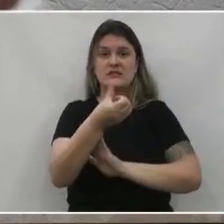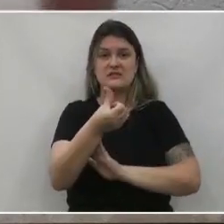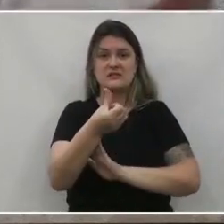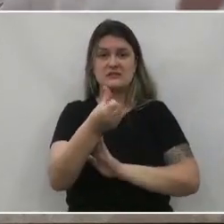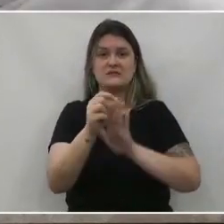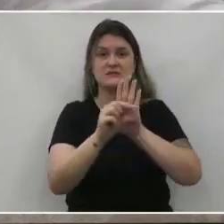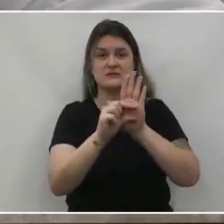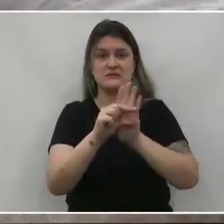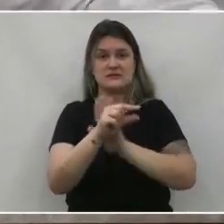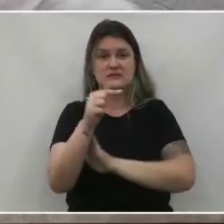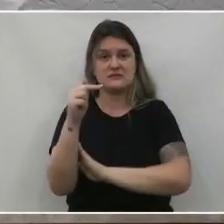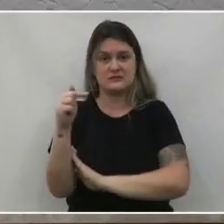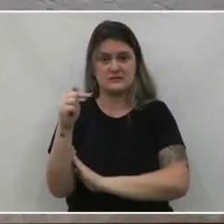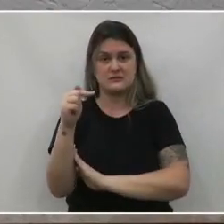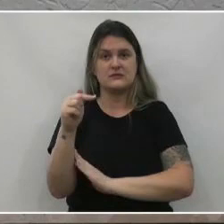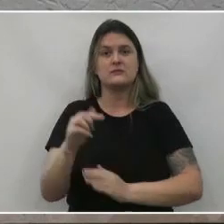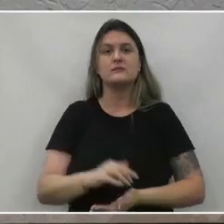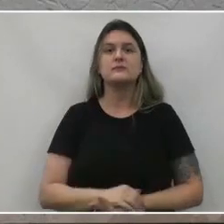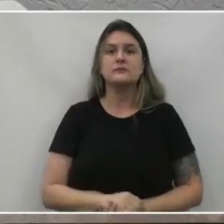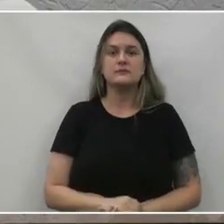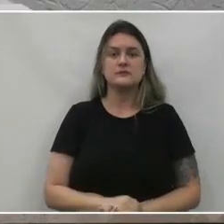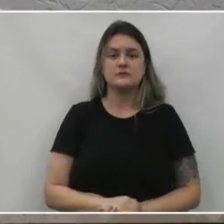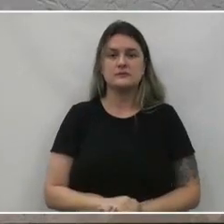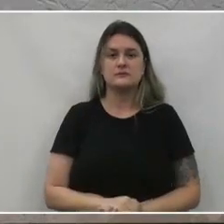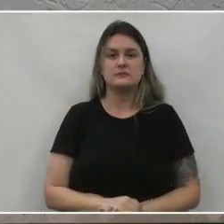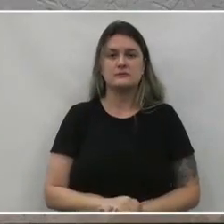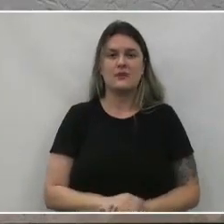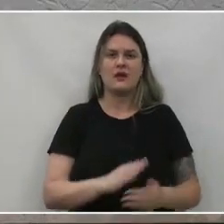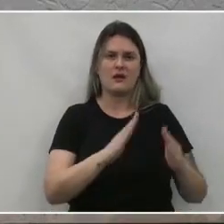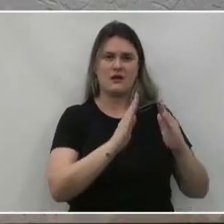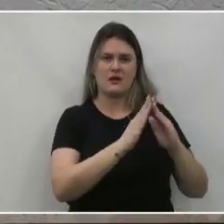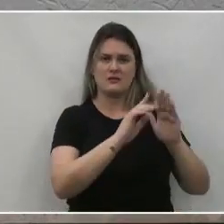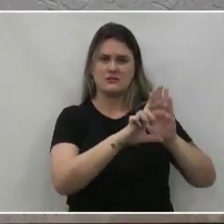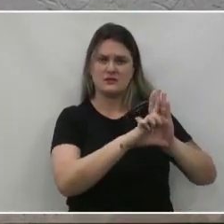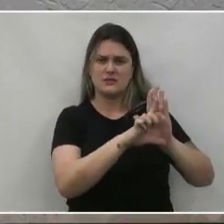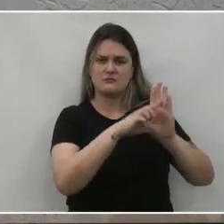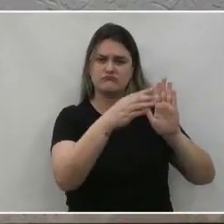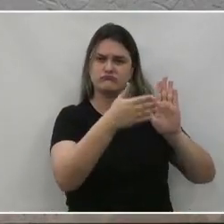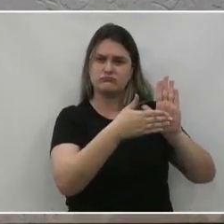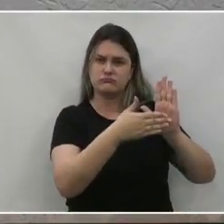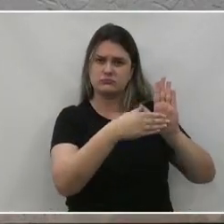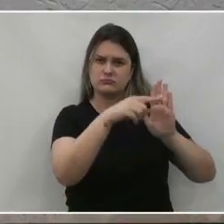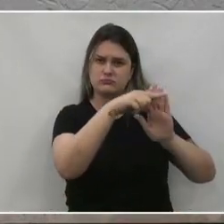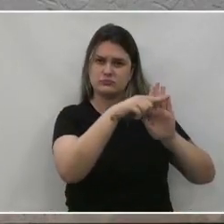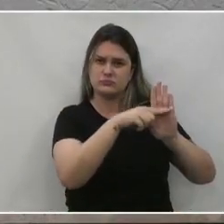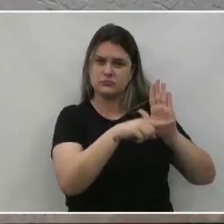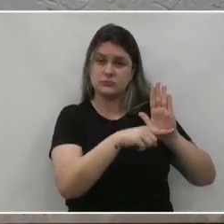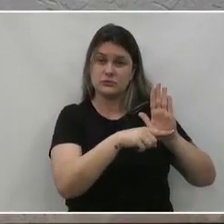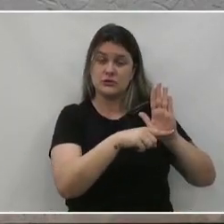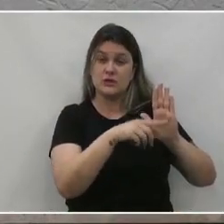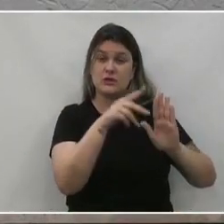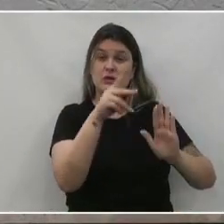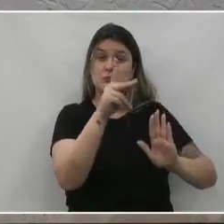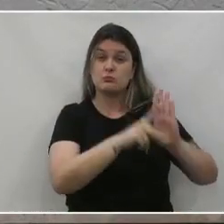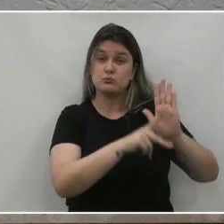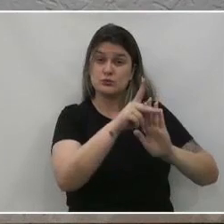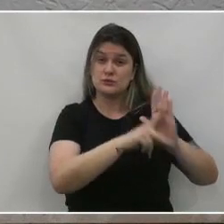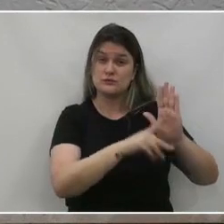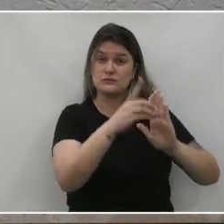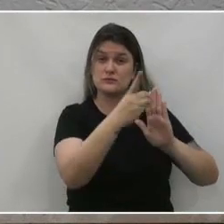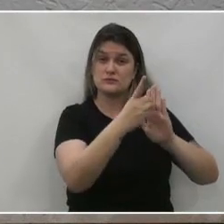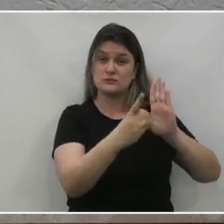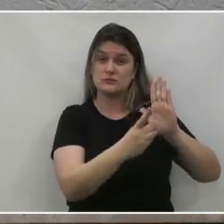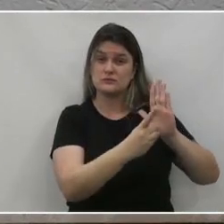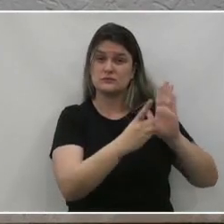e 7. Matéria do Legislativo. Projeto de Decreto nº 2, barra